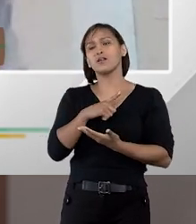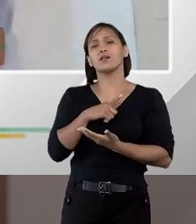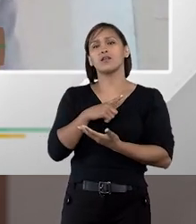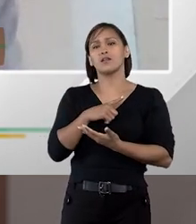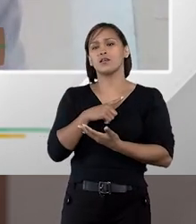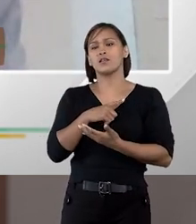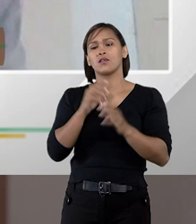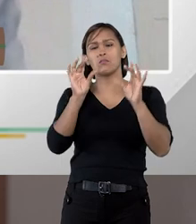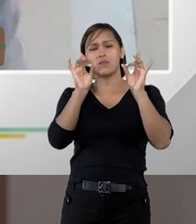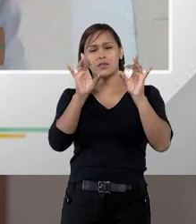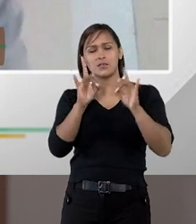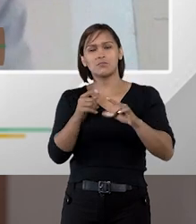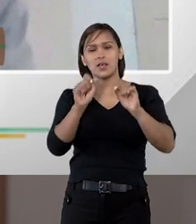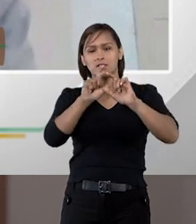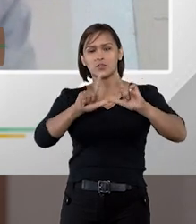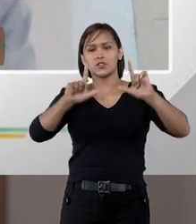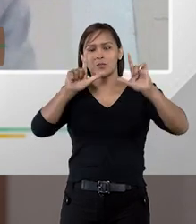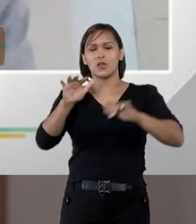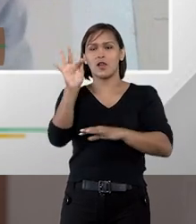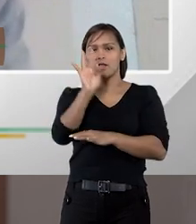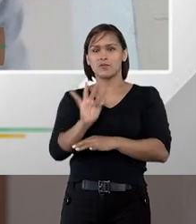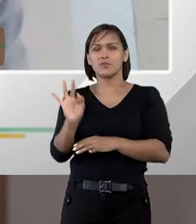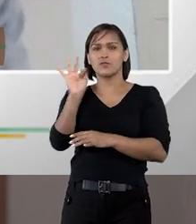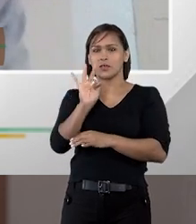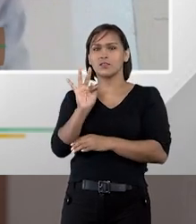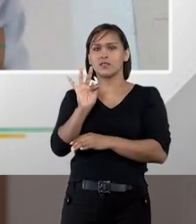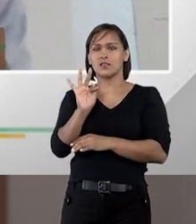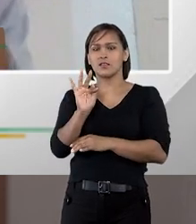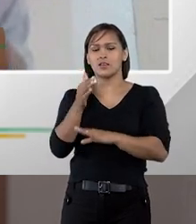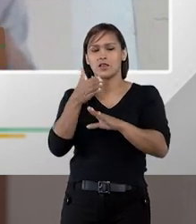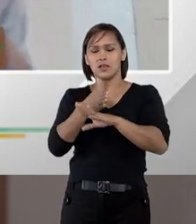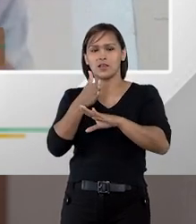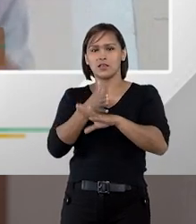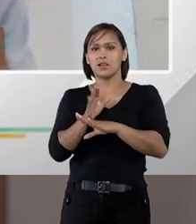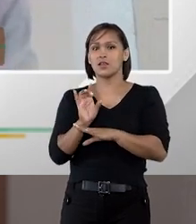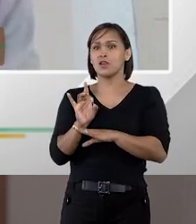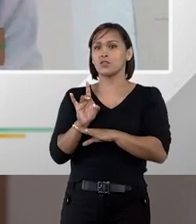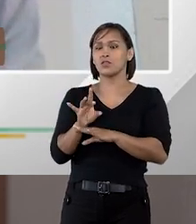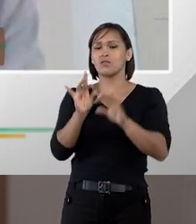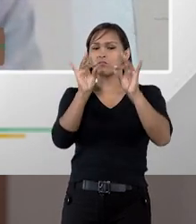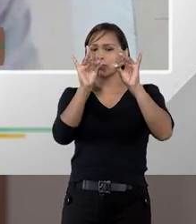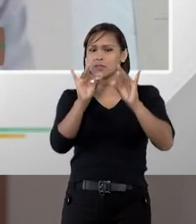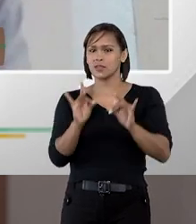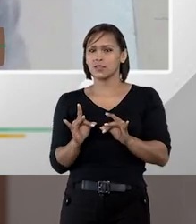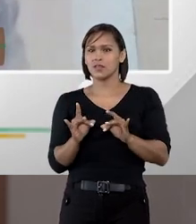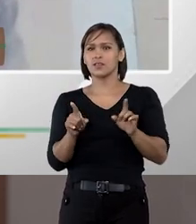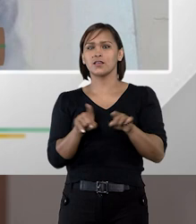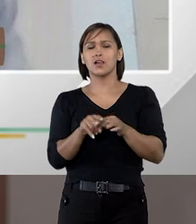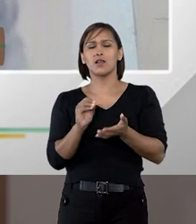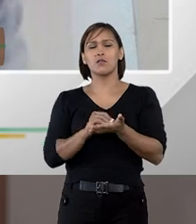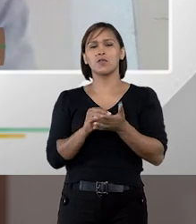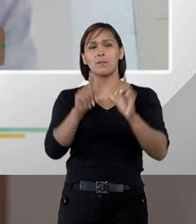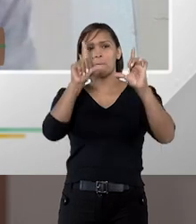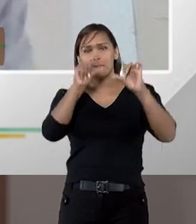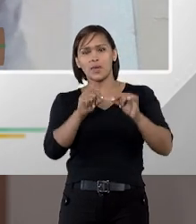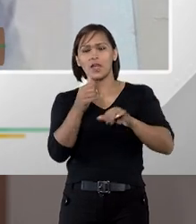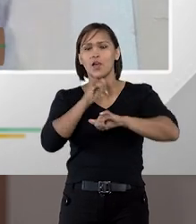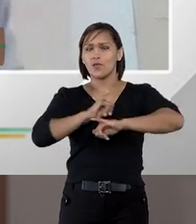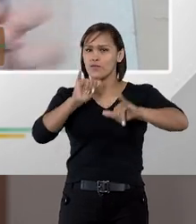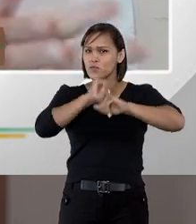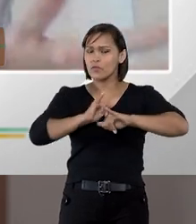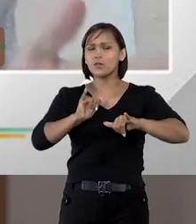uma espécie de portal no âmbito federal não tão detalhado não com tantas